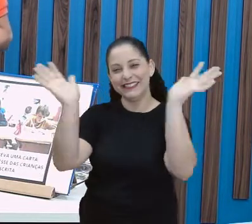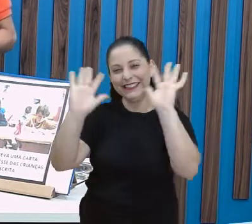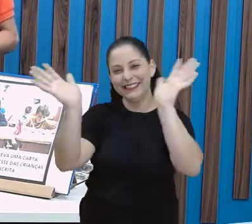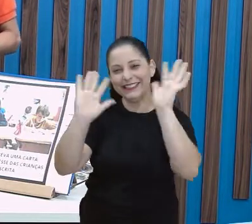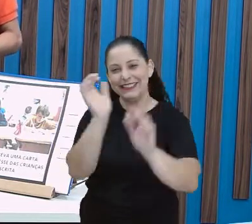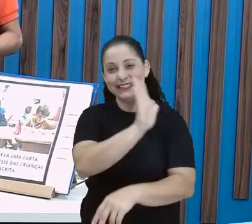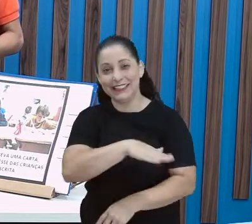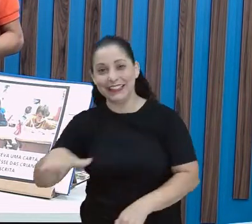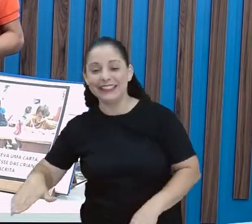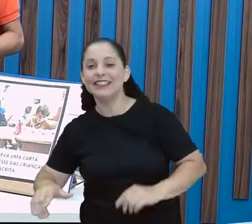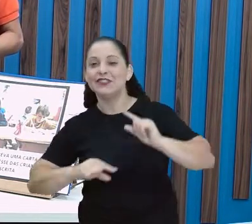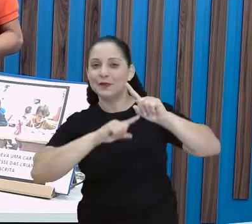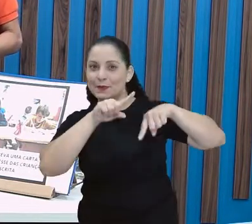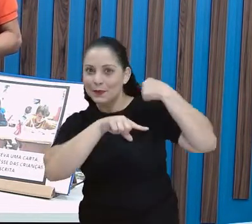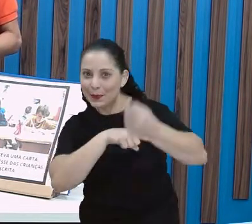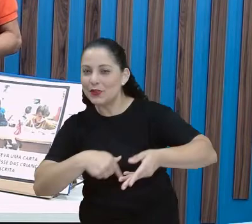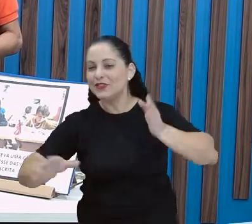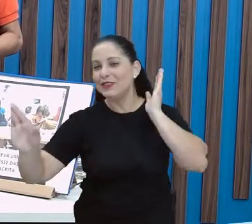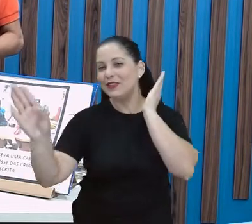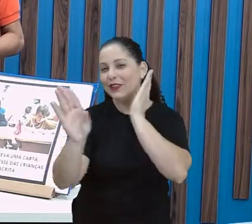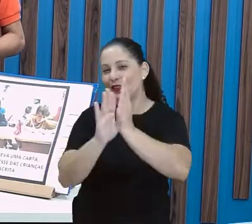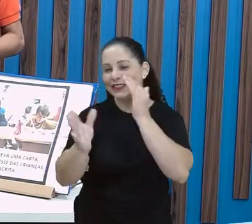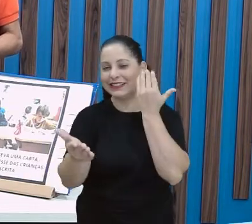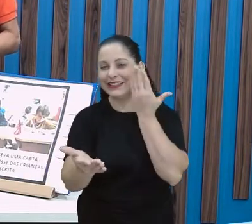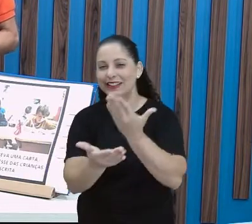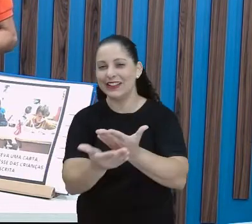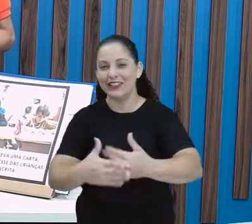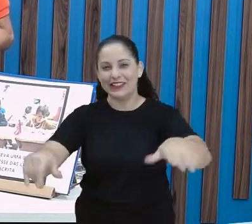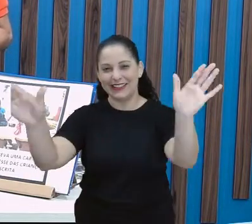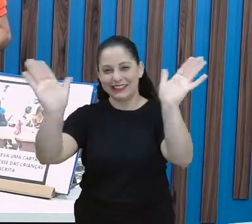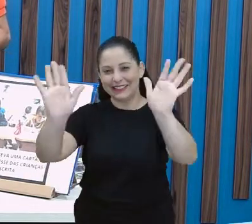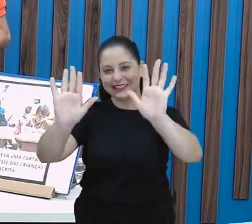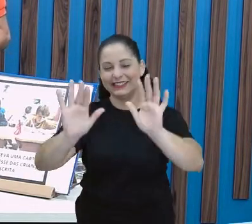crianças Até a nossa próxima aula